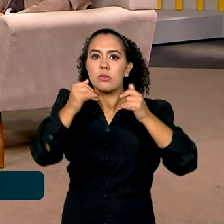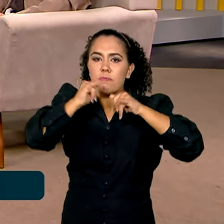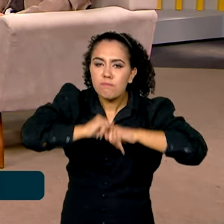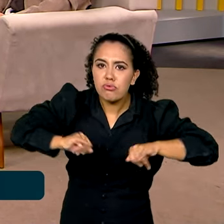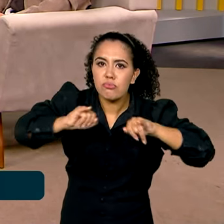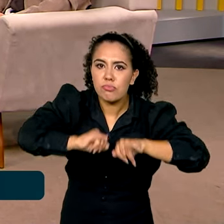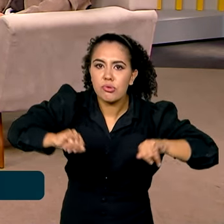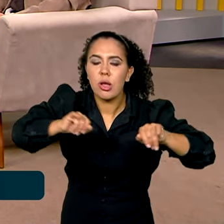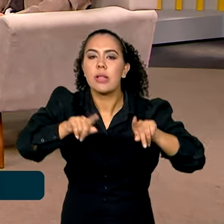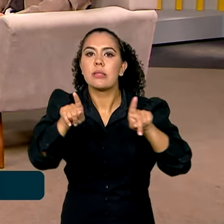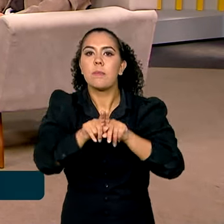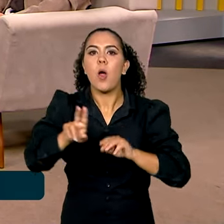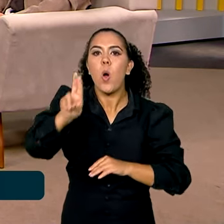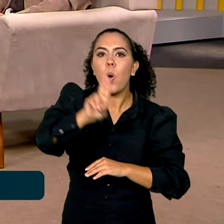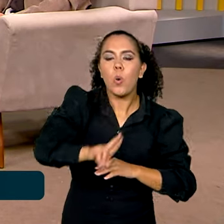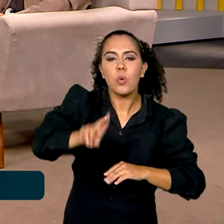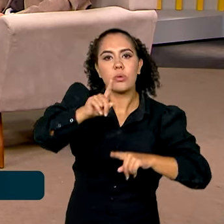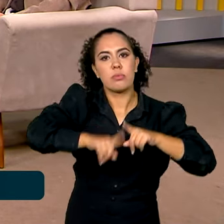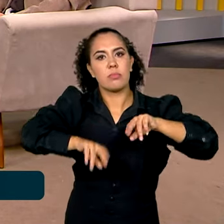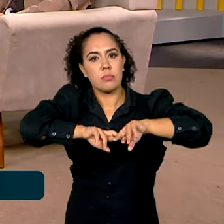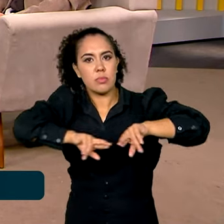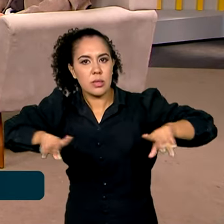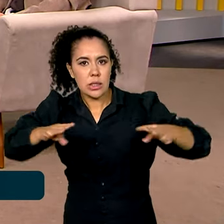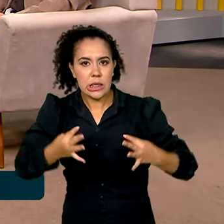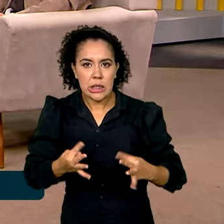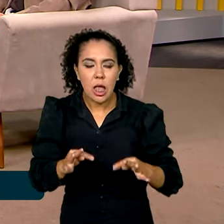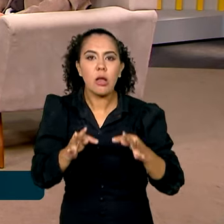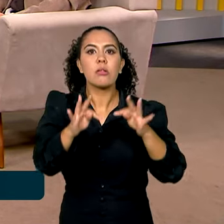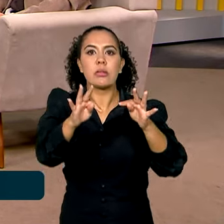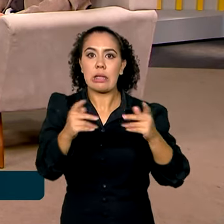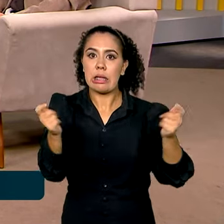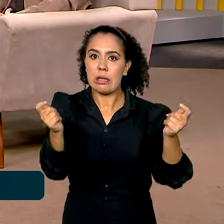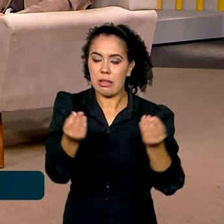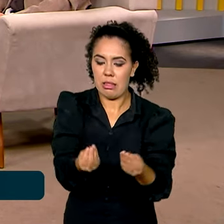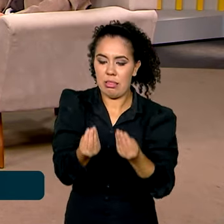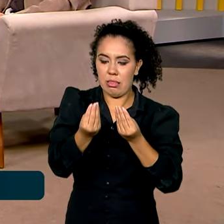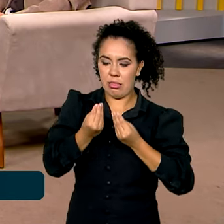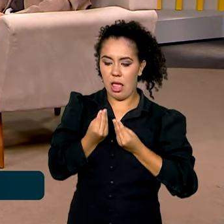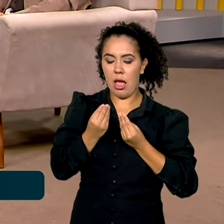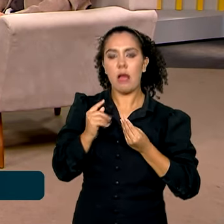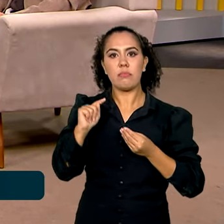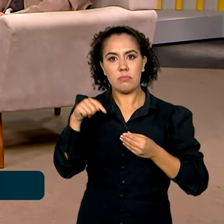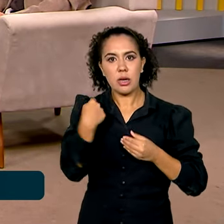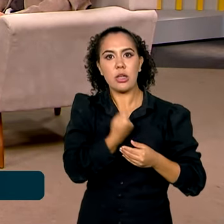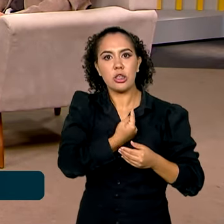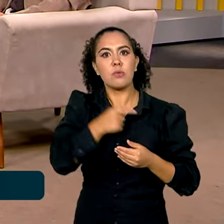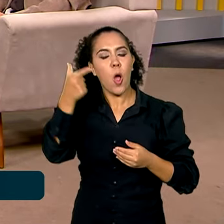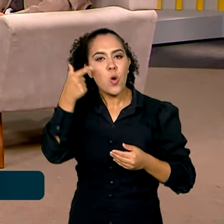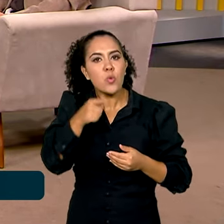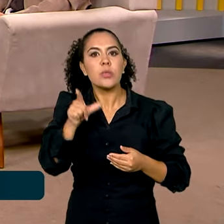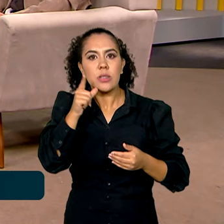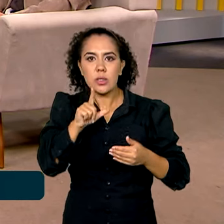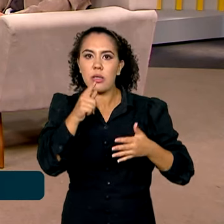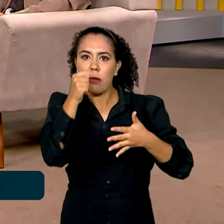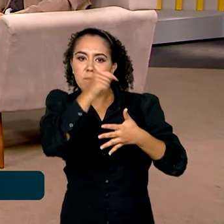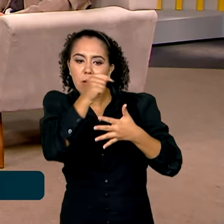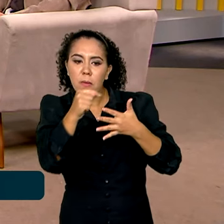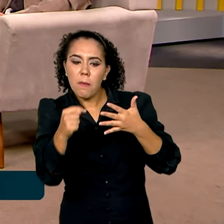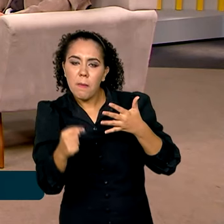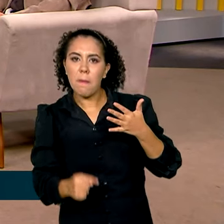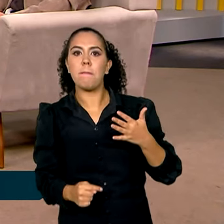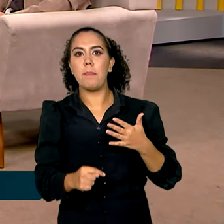utilizações de equipamentos, de tecnologia, que nos permite ser mais assertivo nessa fiscalização.